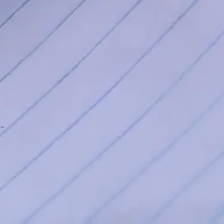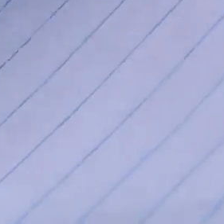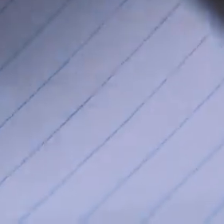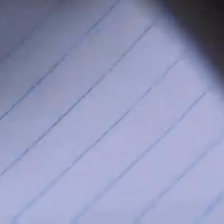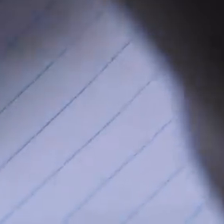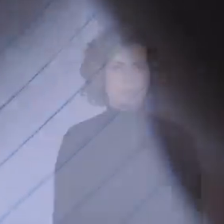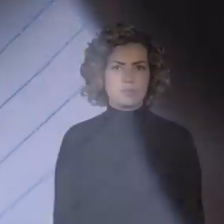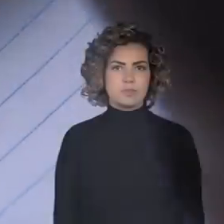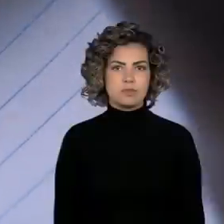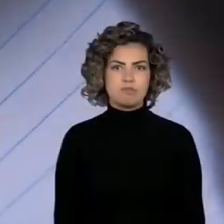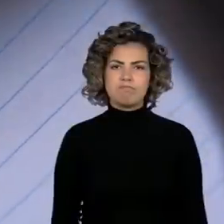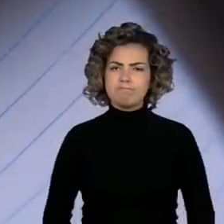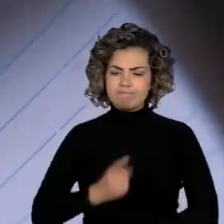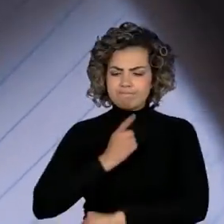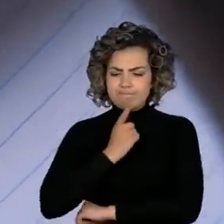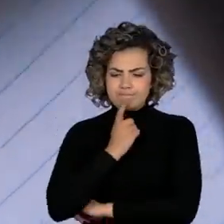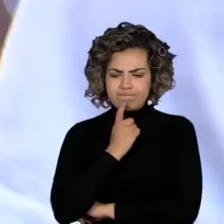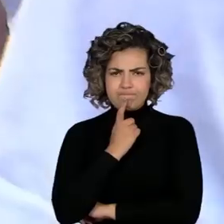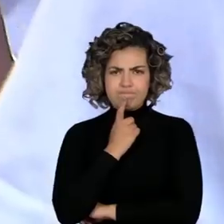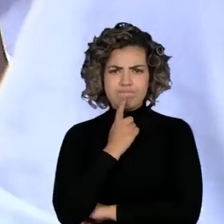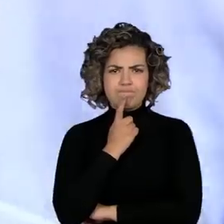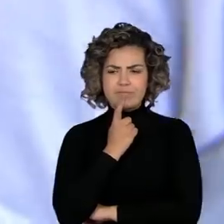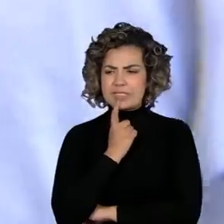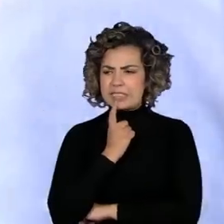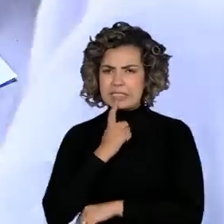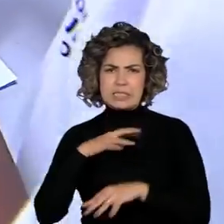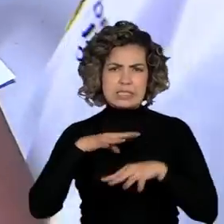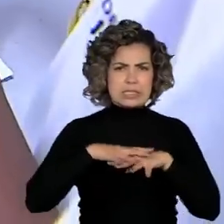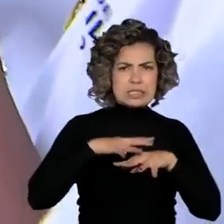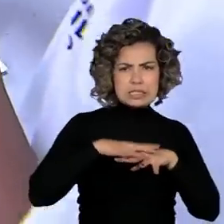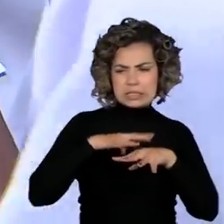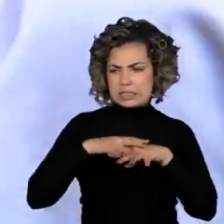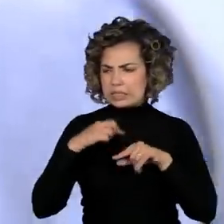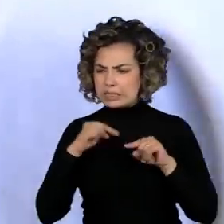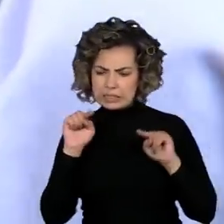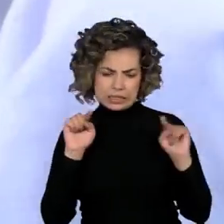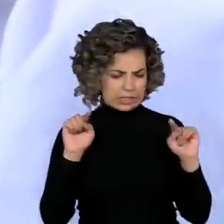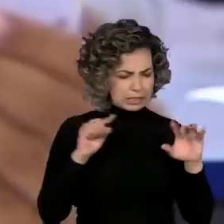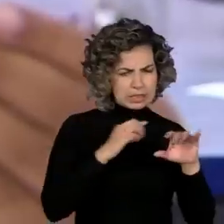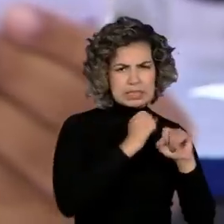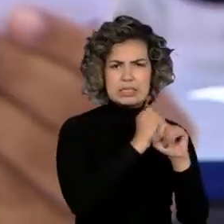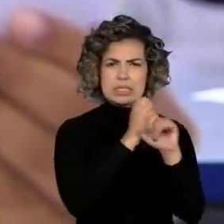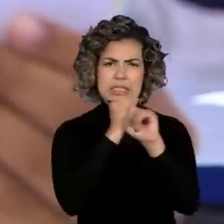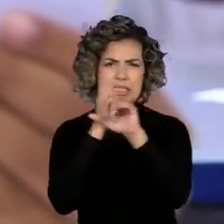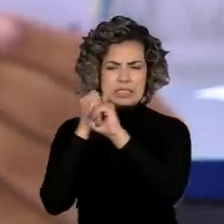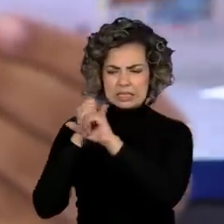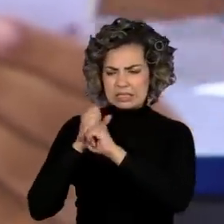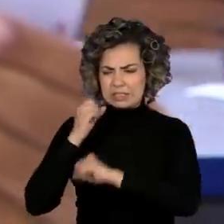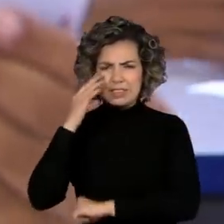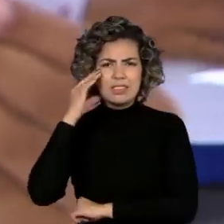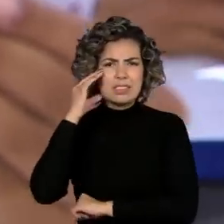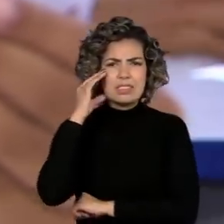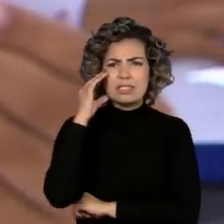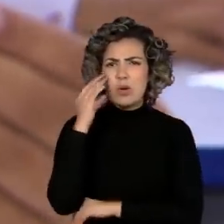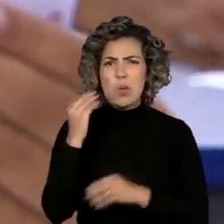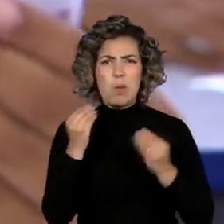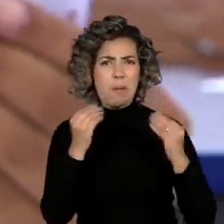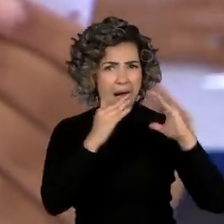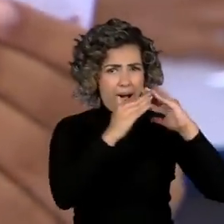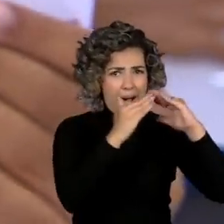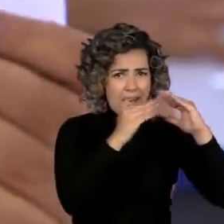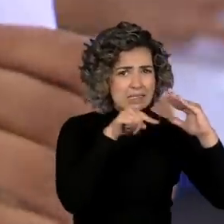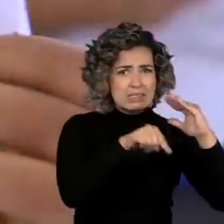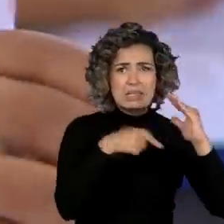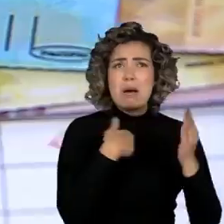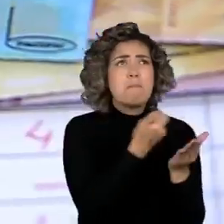Fazer as contas, organizar o orçamento da casa, saber quanto gastar